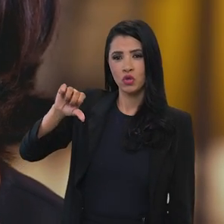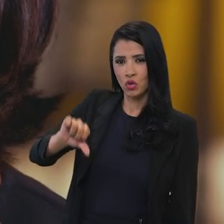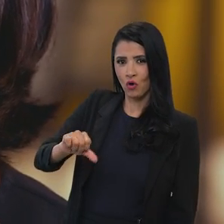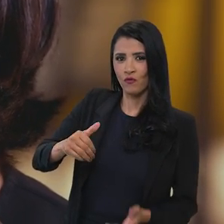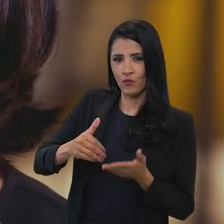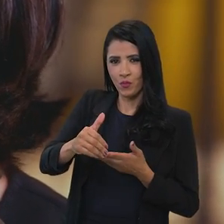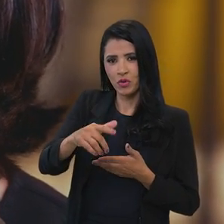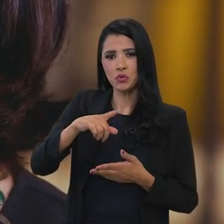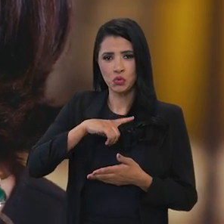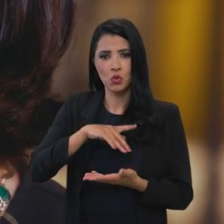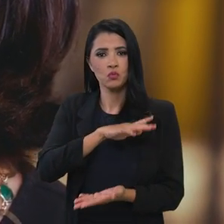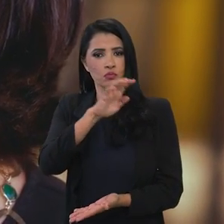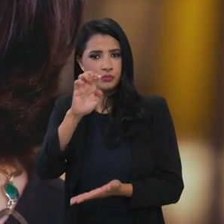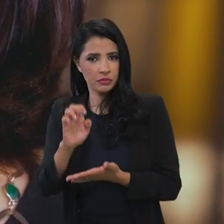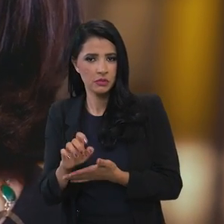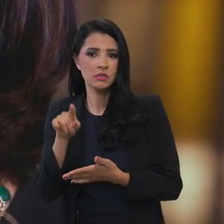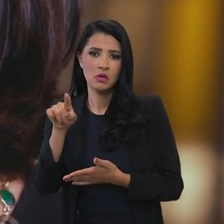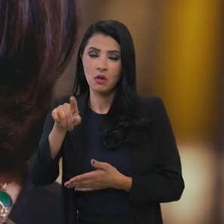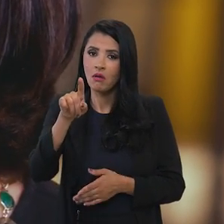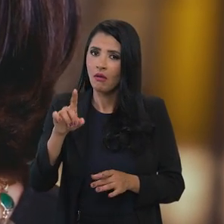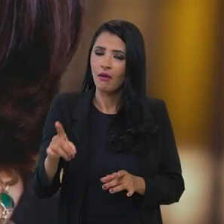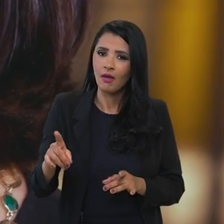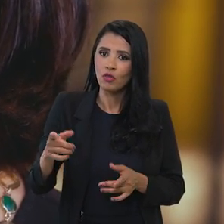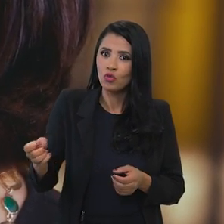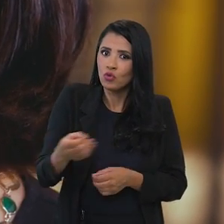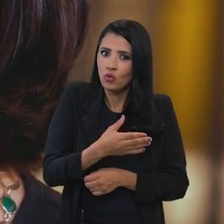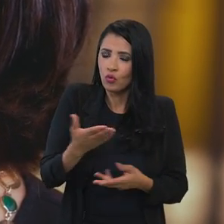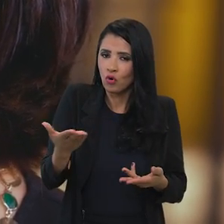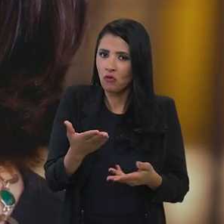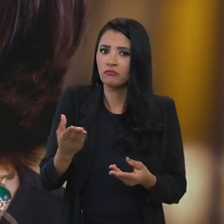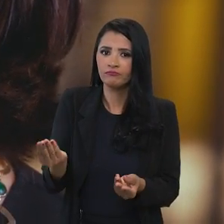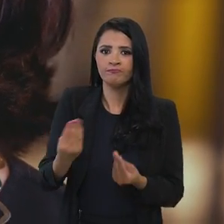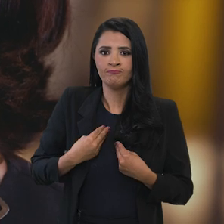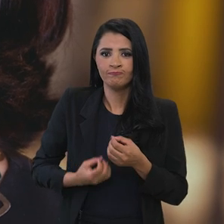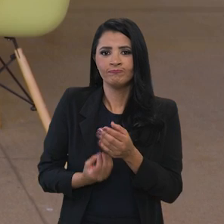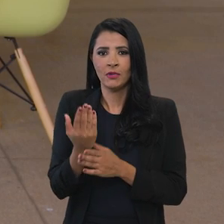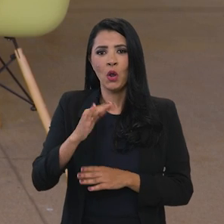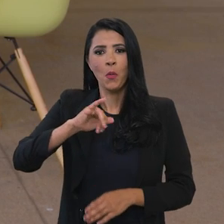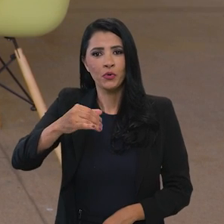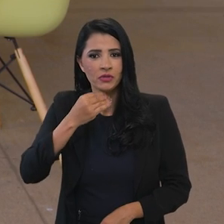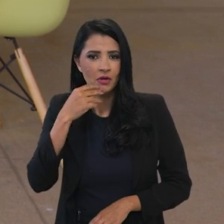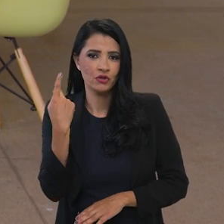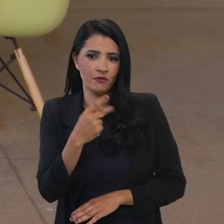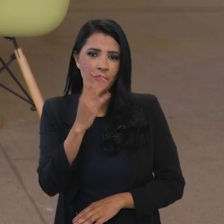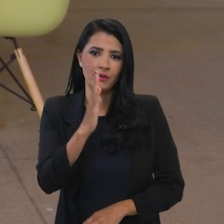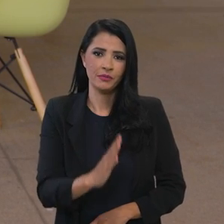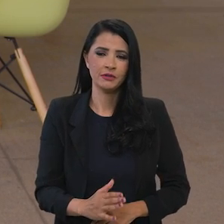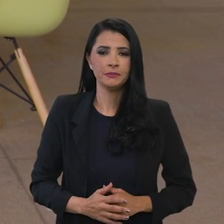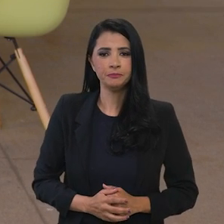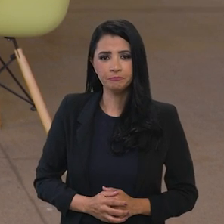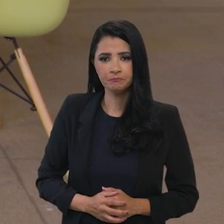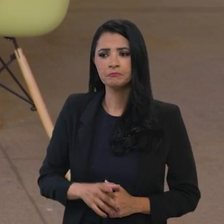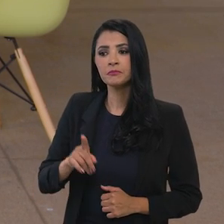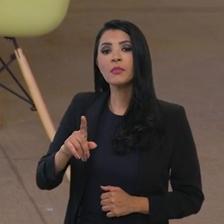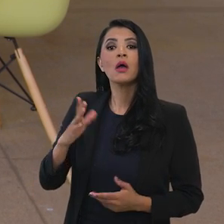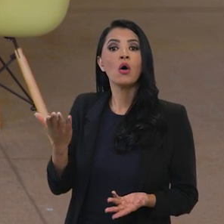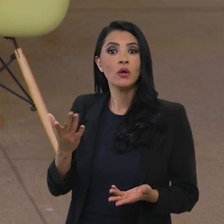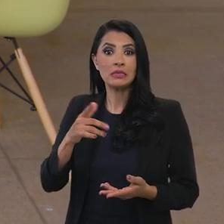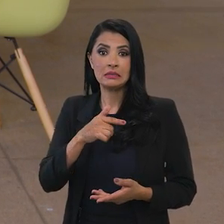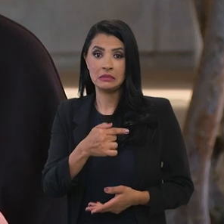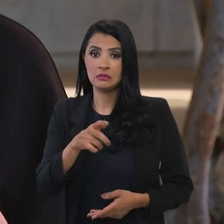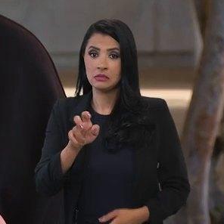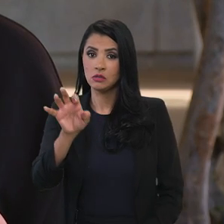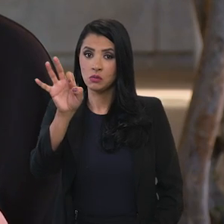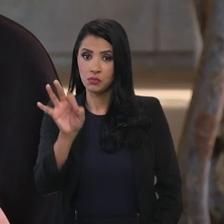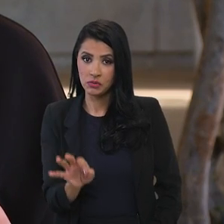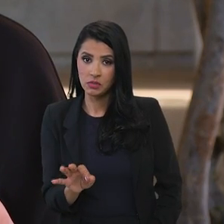de fato é um fenômeno que ainda gera muitas oportunidades para o Brasil. Carol, 75% do que o Brasil exporta